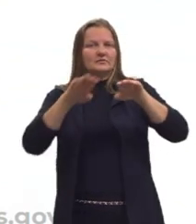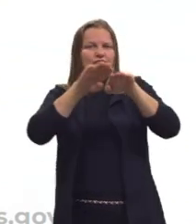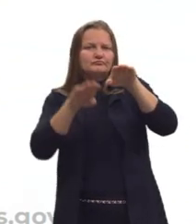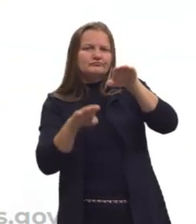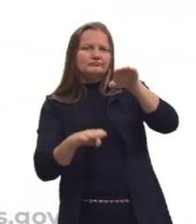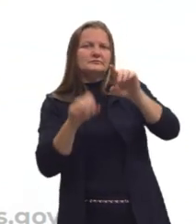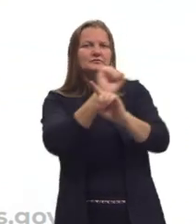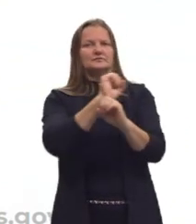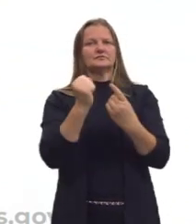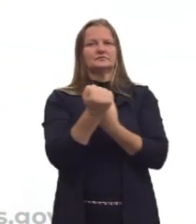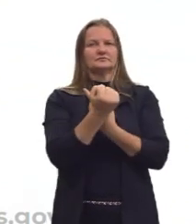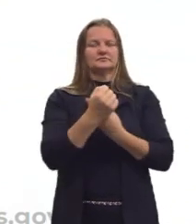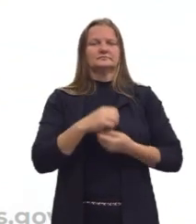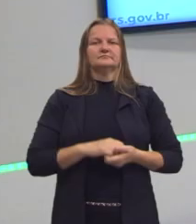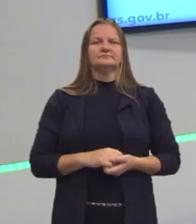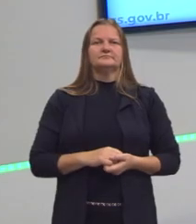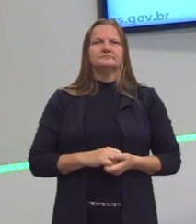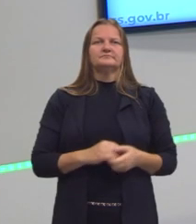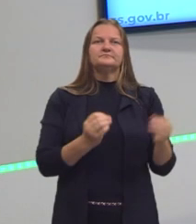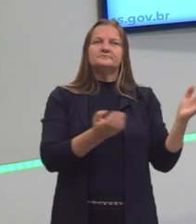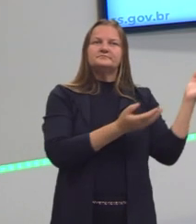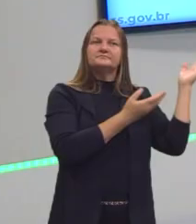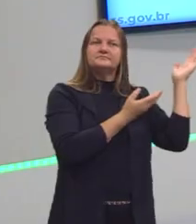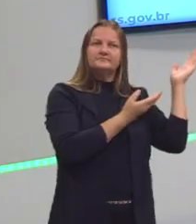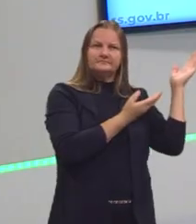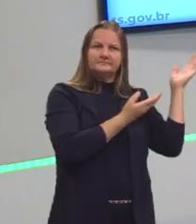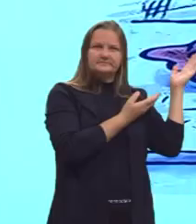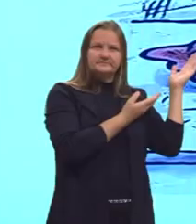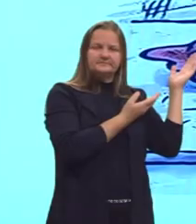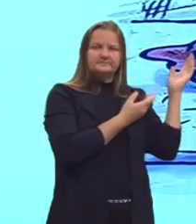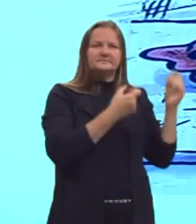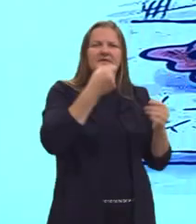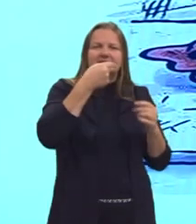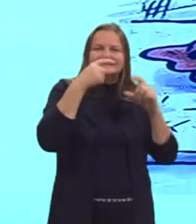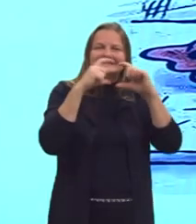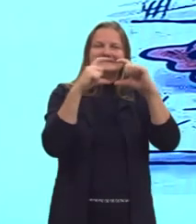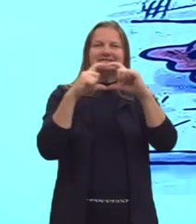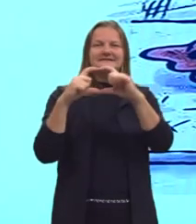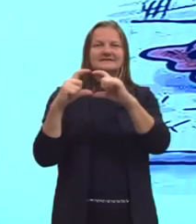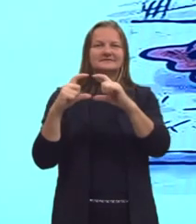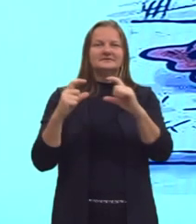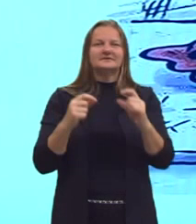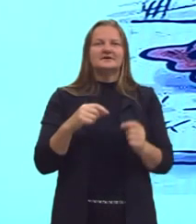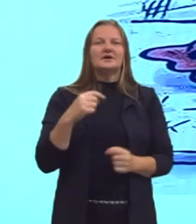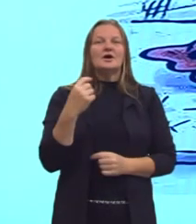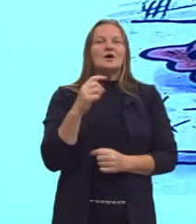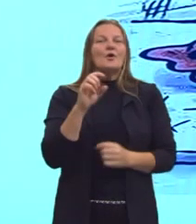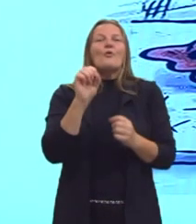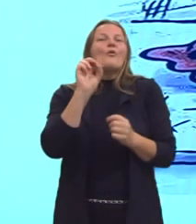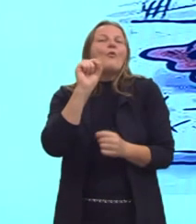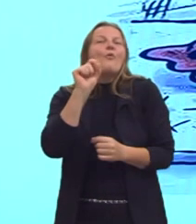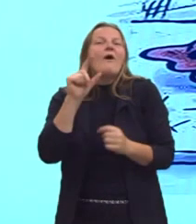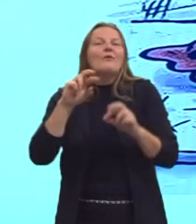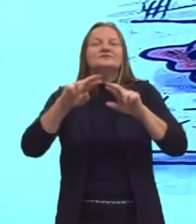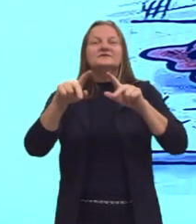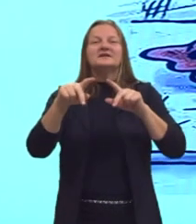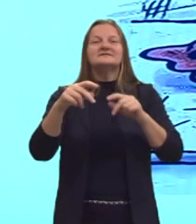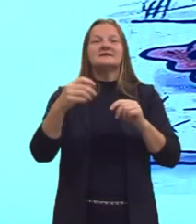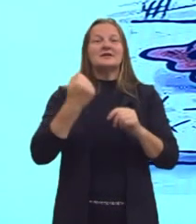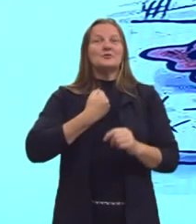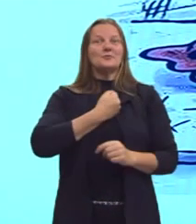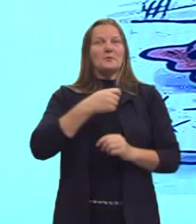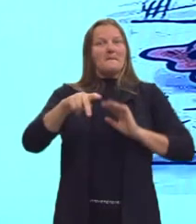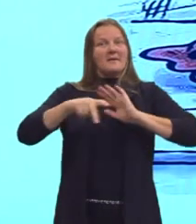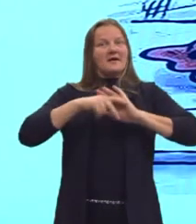sociais. Olha aqui, é o Machajo, né? Qual a diferença entre nós e eles? O número do RG, né?